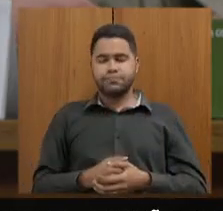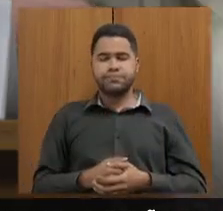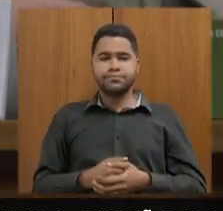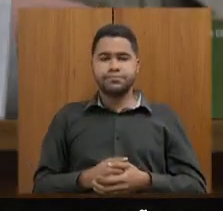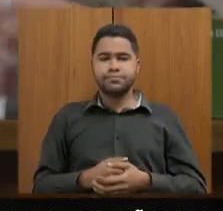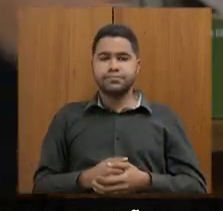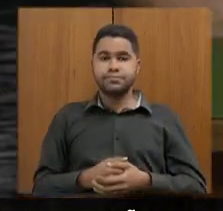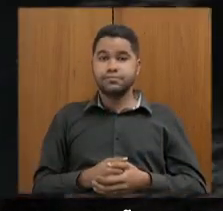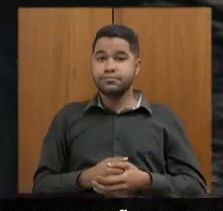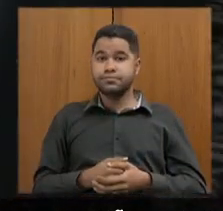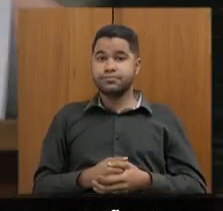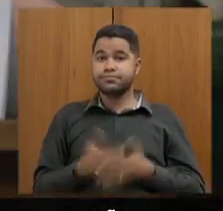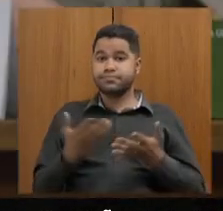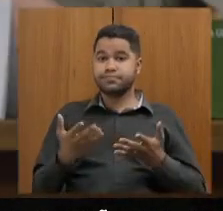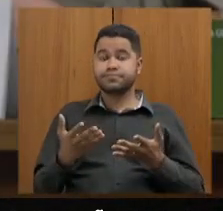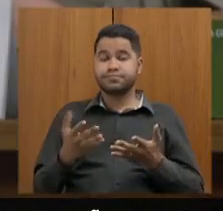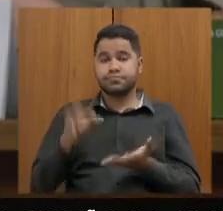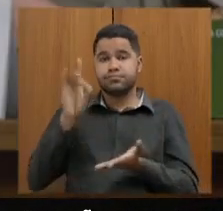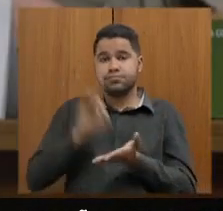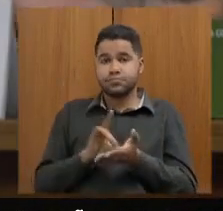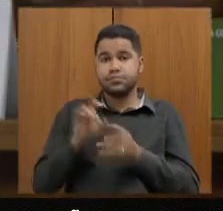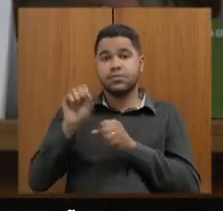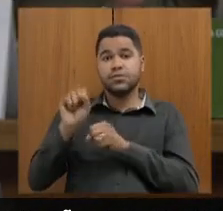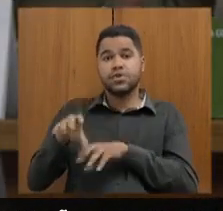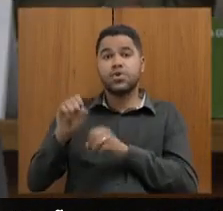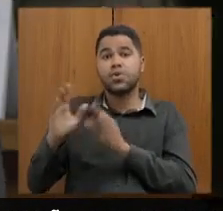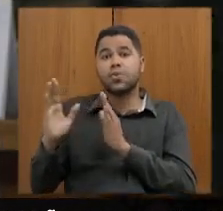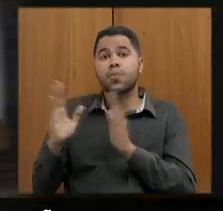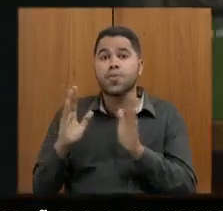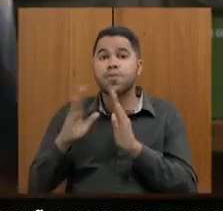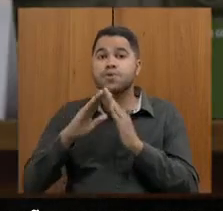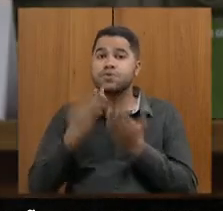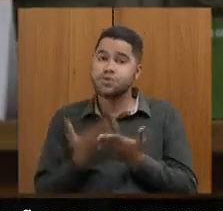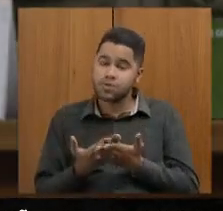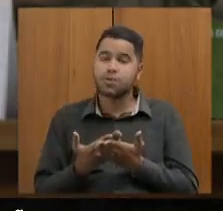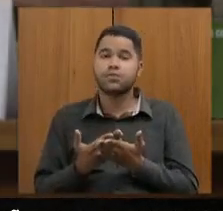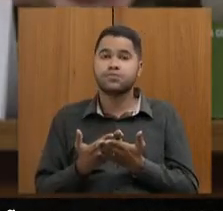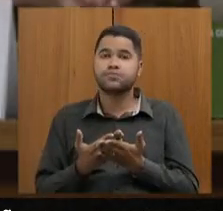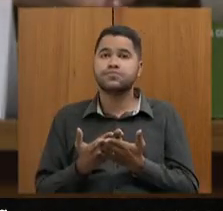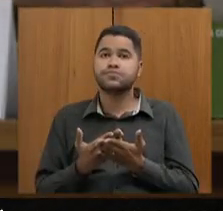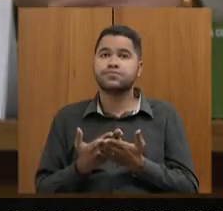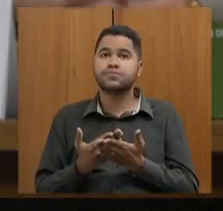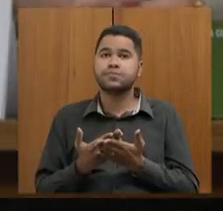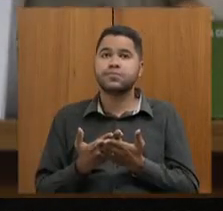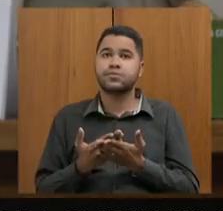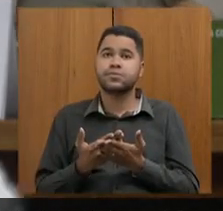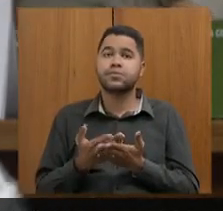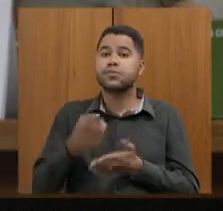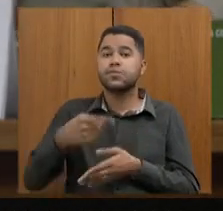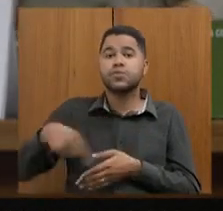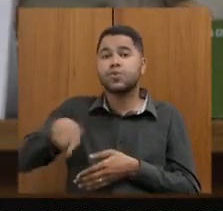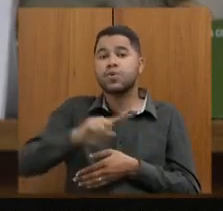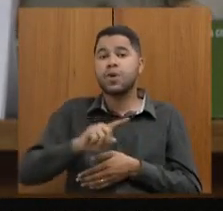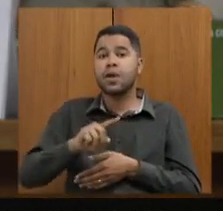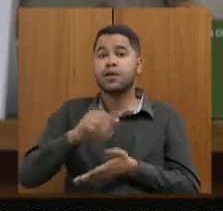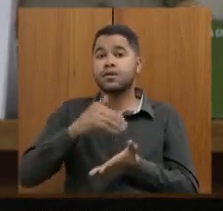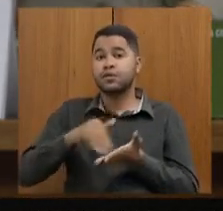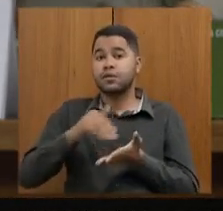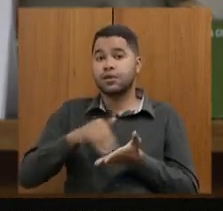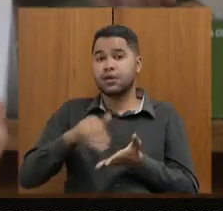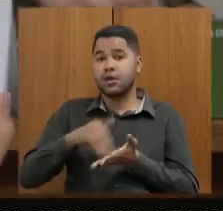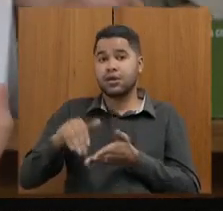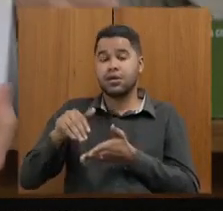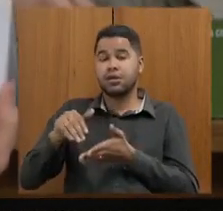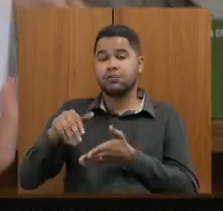Esses cargos estavam originalmente na educação no momento em que essas escolas, essas escolas eram da Secretaria de Estado de